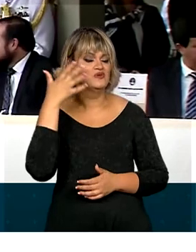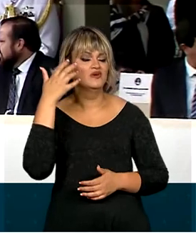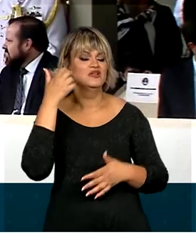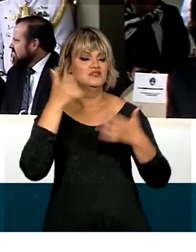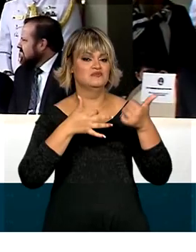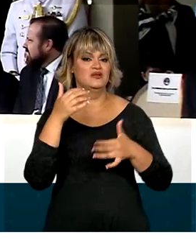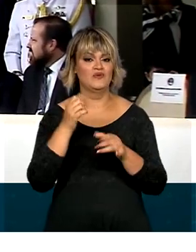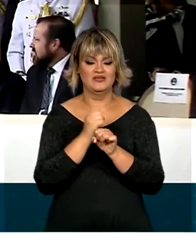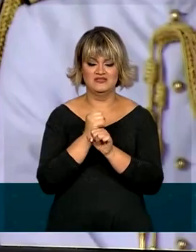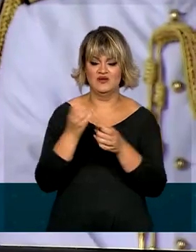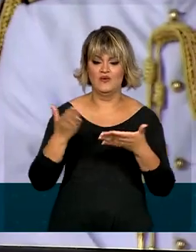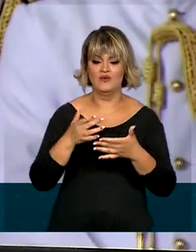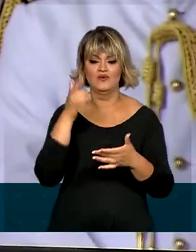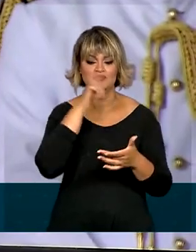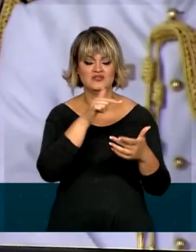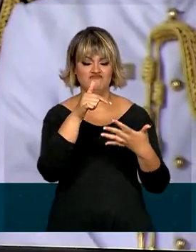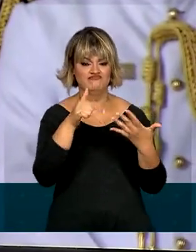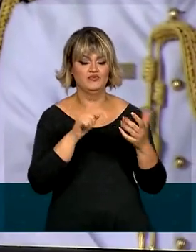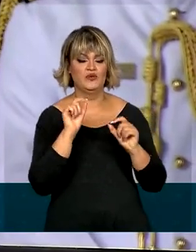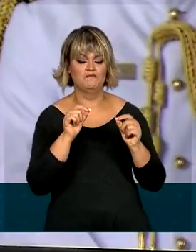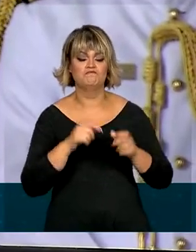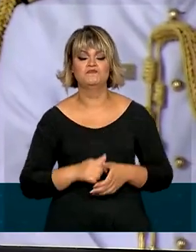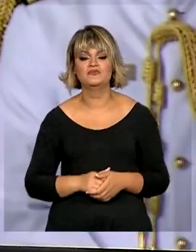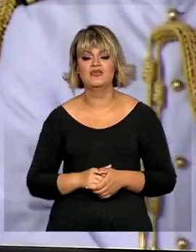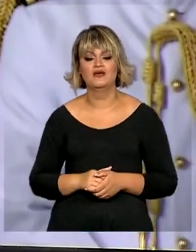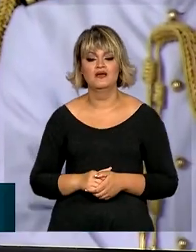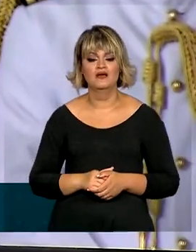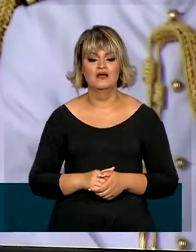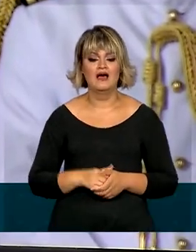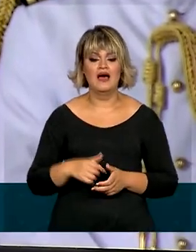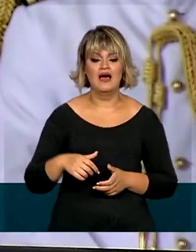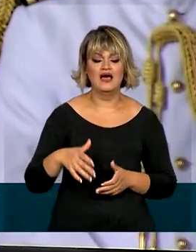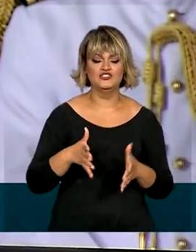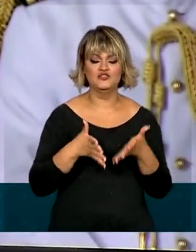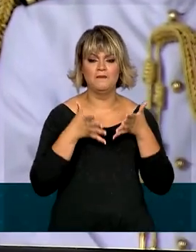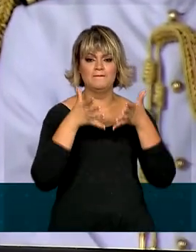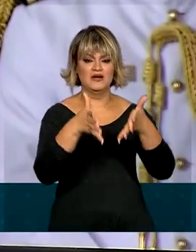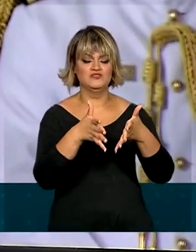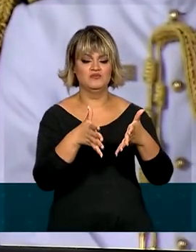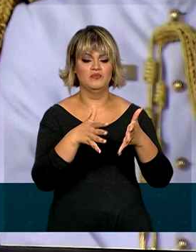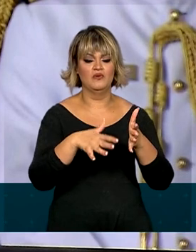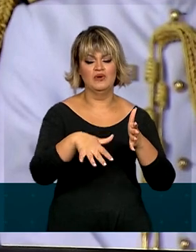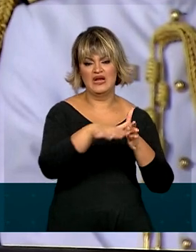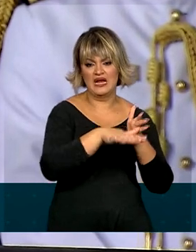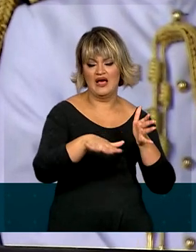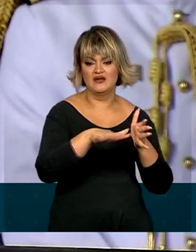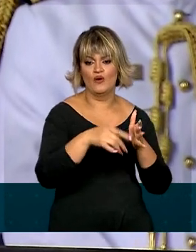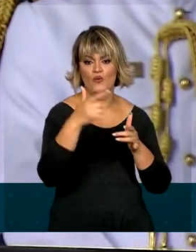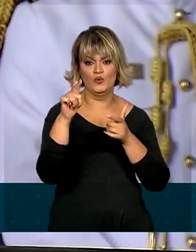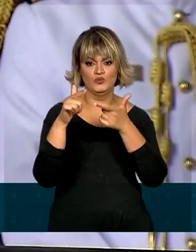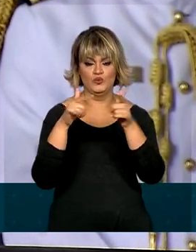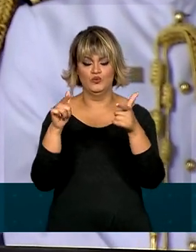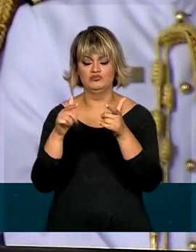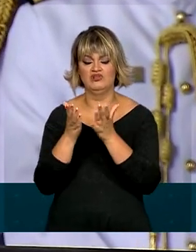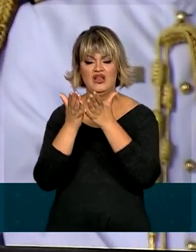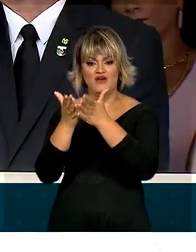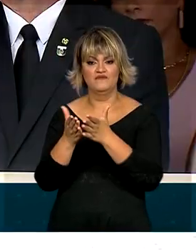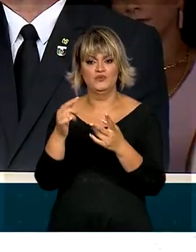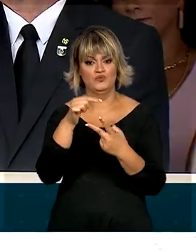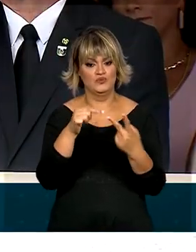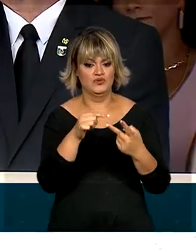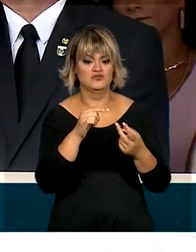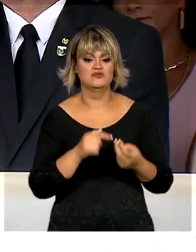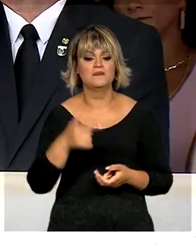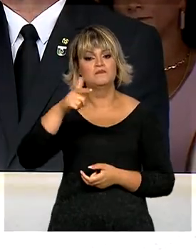2022. Tivemos as recentes incorporações ao setor operativo do submarino Riachuelo e do navio Patrulha Maracanã.